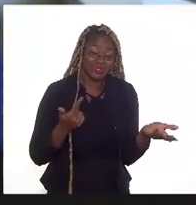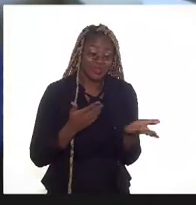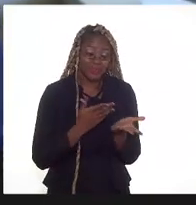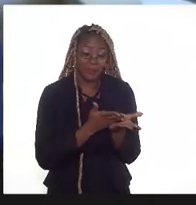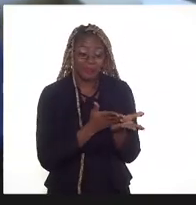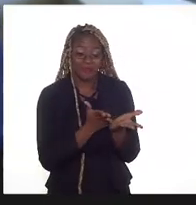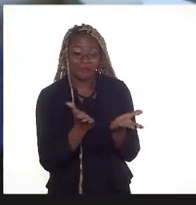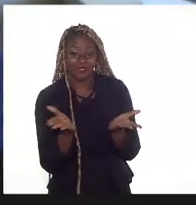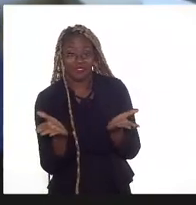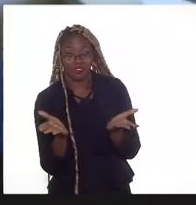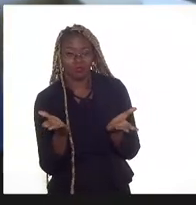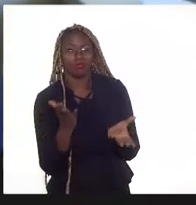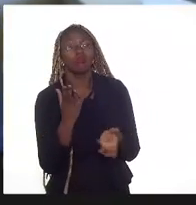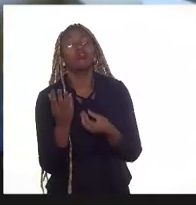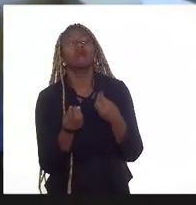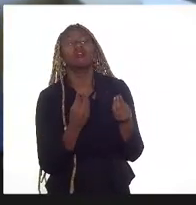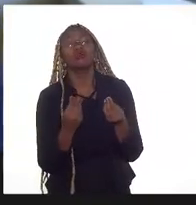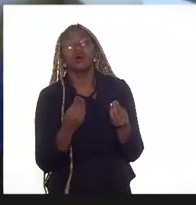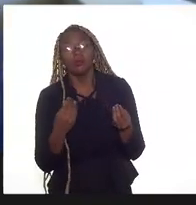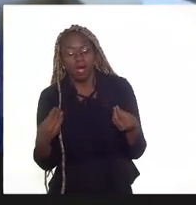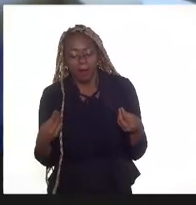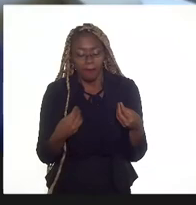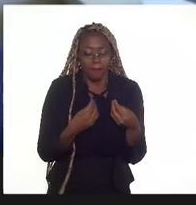como é que podemos trazê-lo para a Terra?